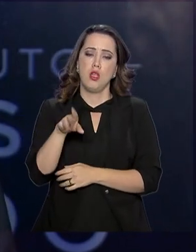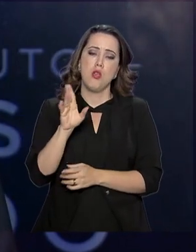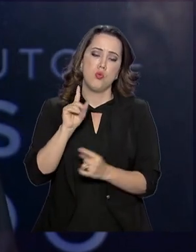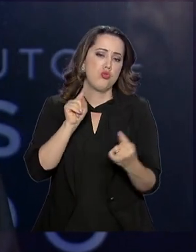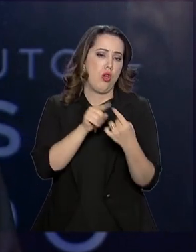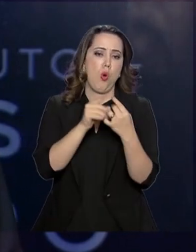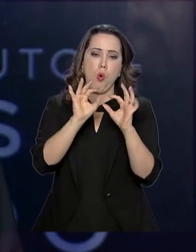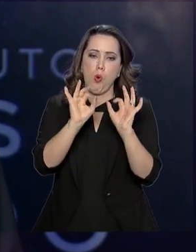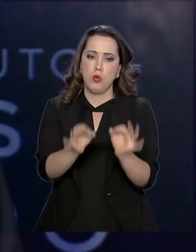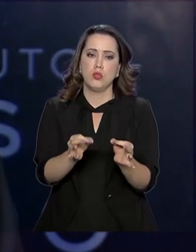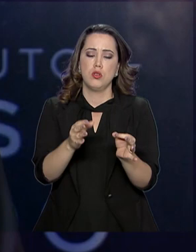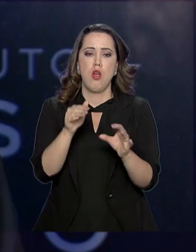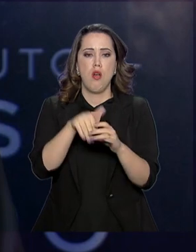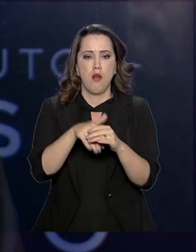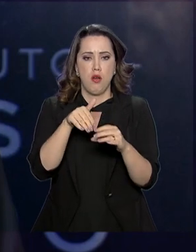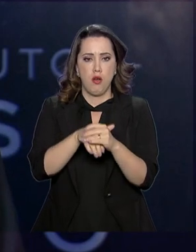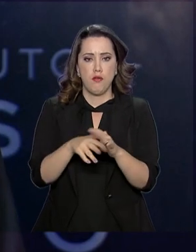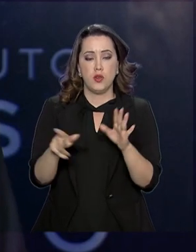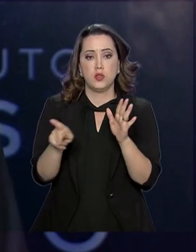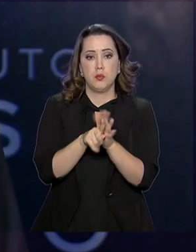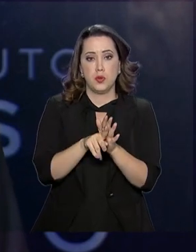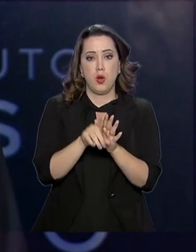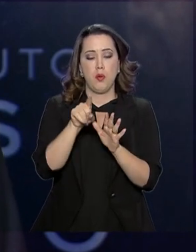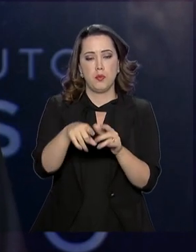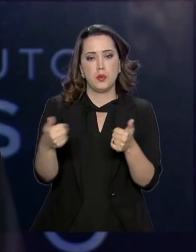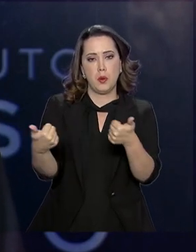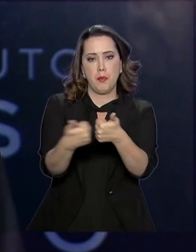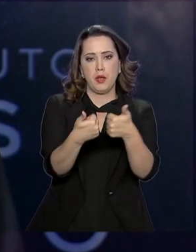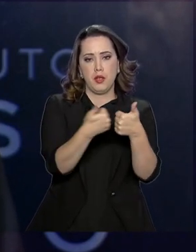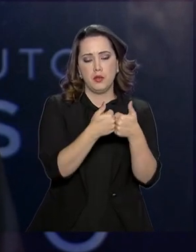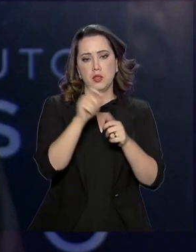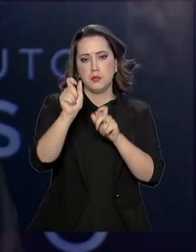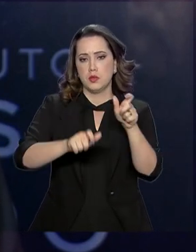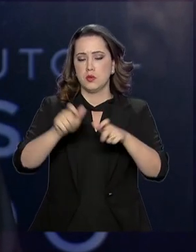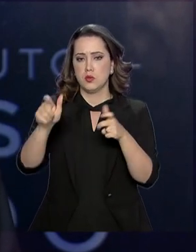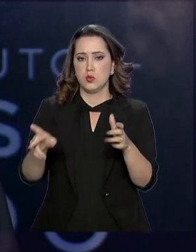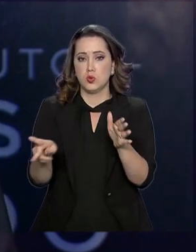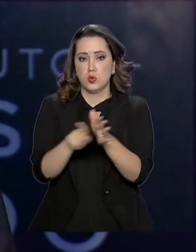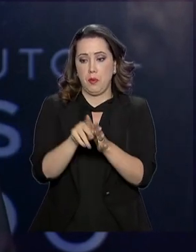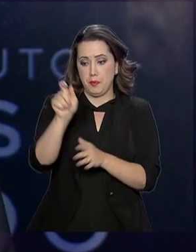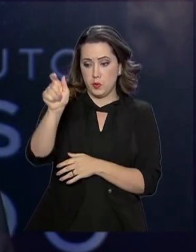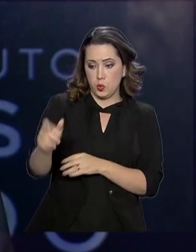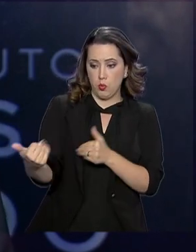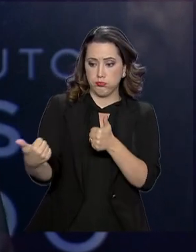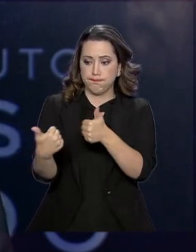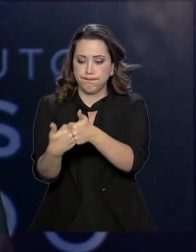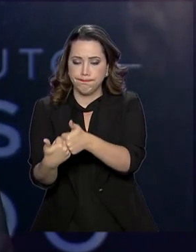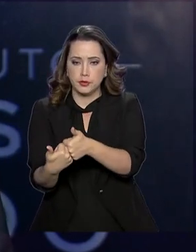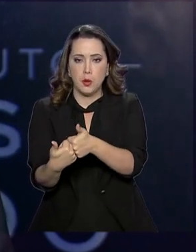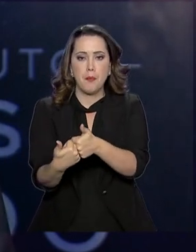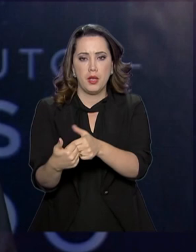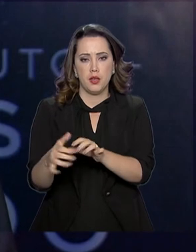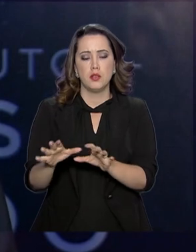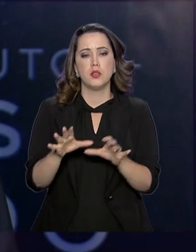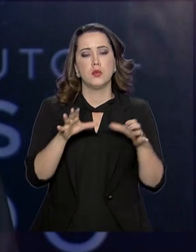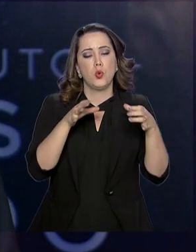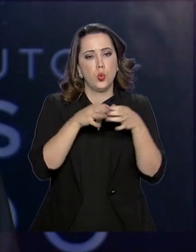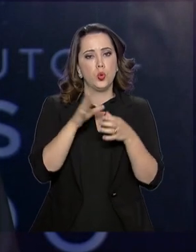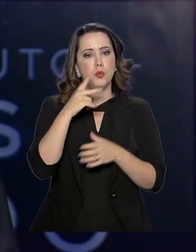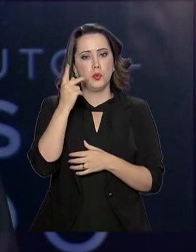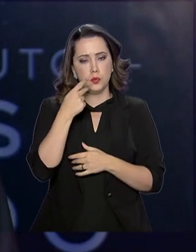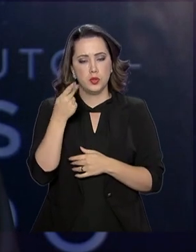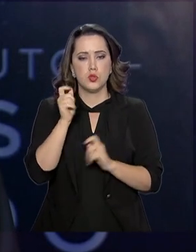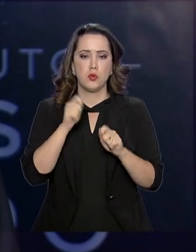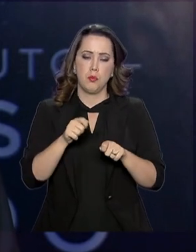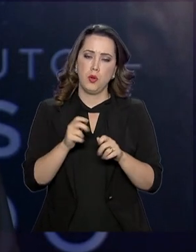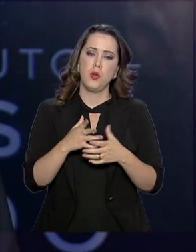favorável ao voto distrital, de modo que aproxime o eleitor do seu eleito e ao mesmo tempo o partido se fortaleça